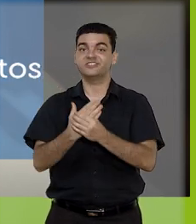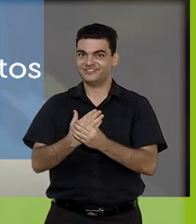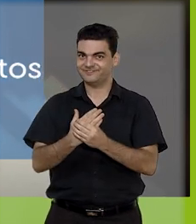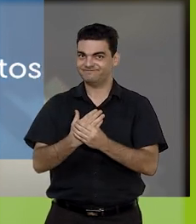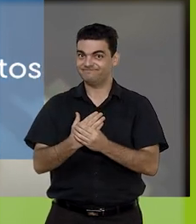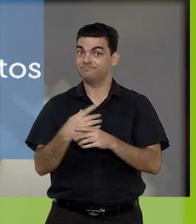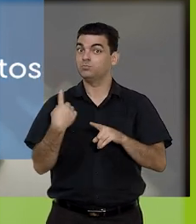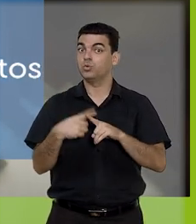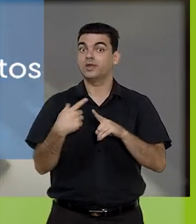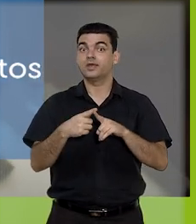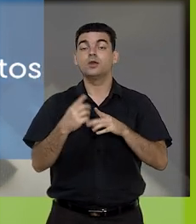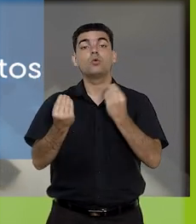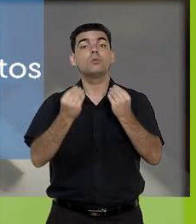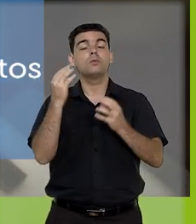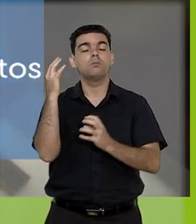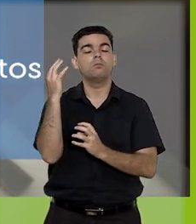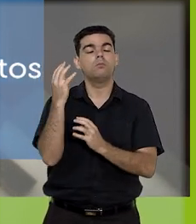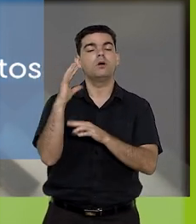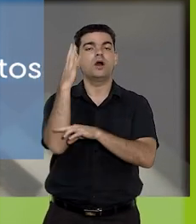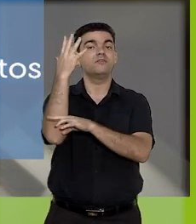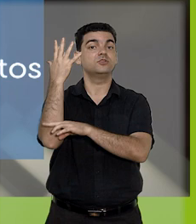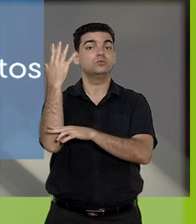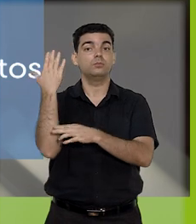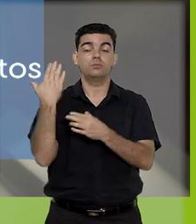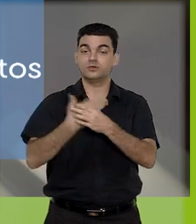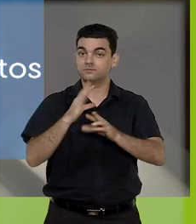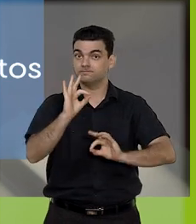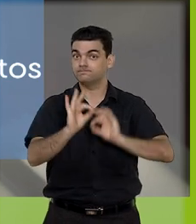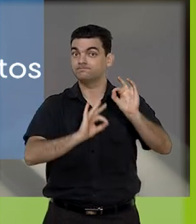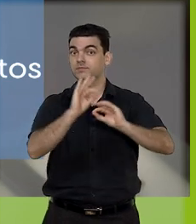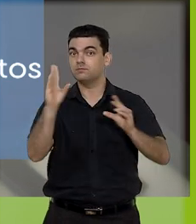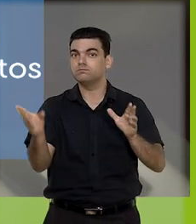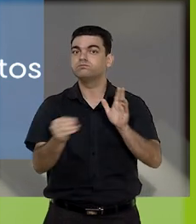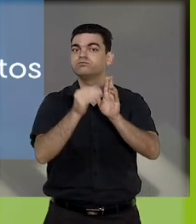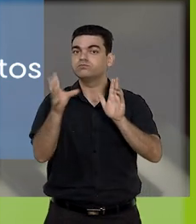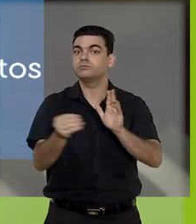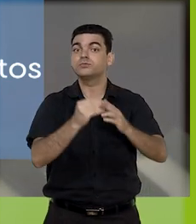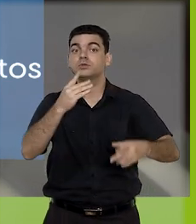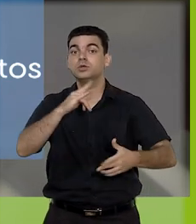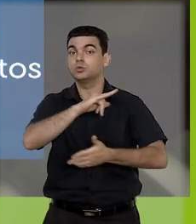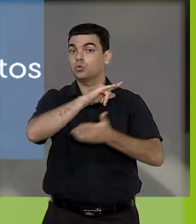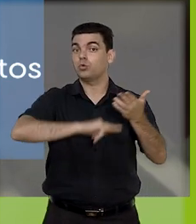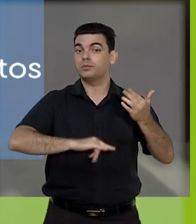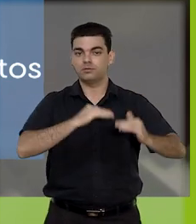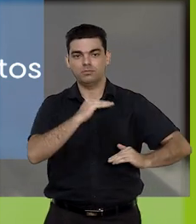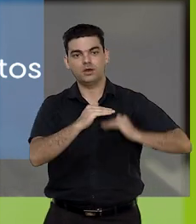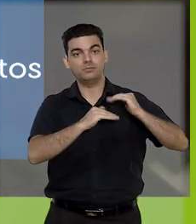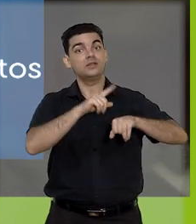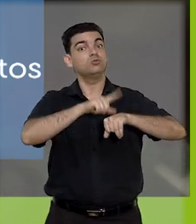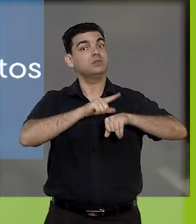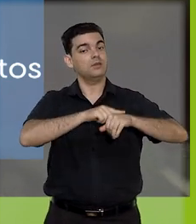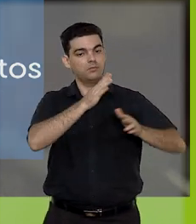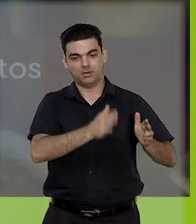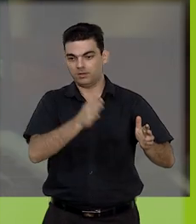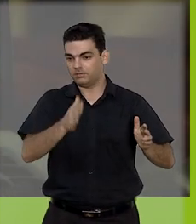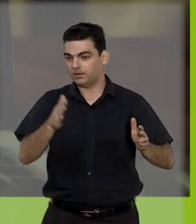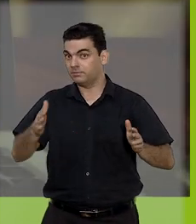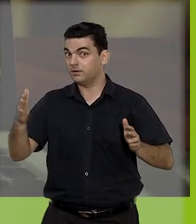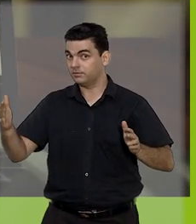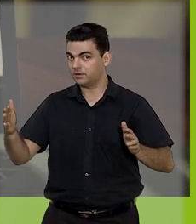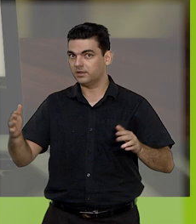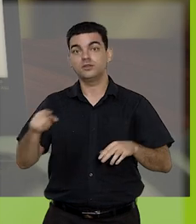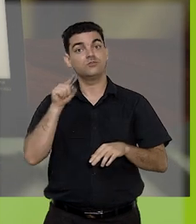processual, uma vez que a árvore do processo é construída a partir da inclusão de documentos em ordem cronológica.